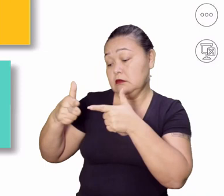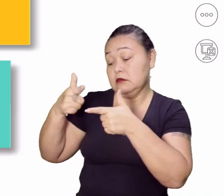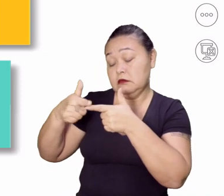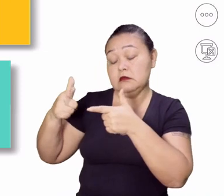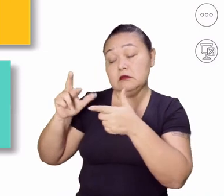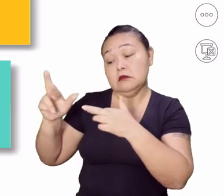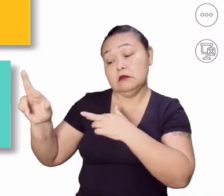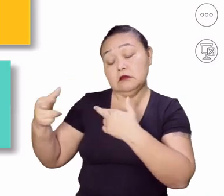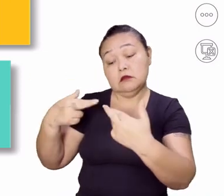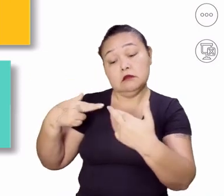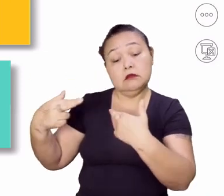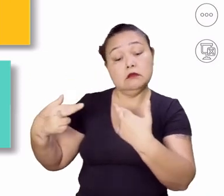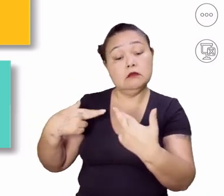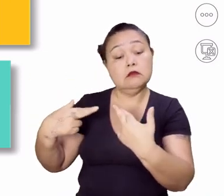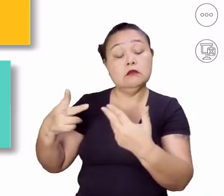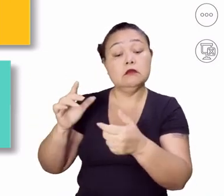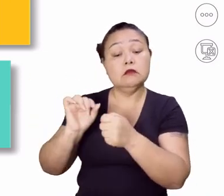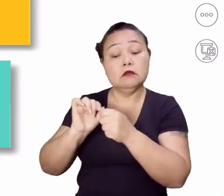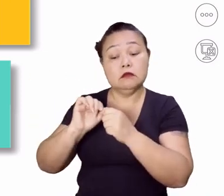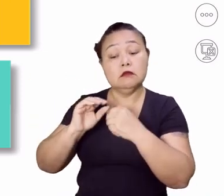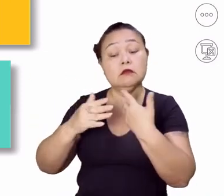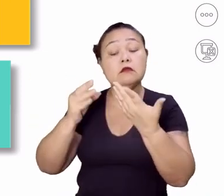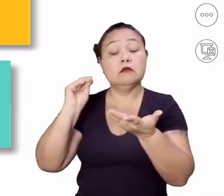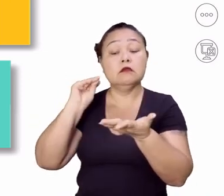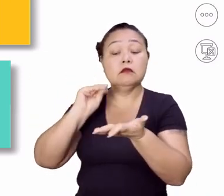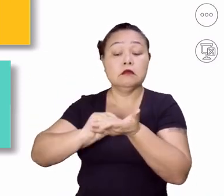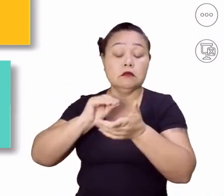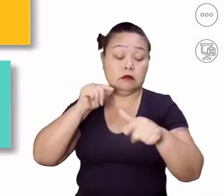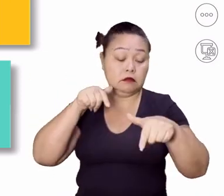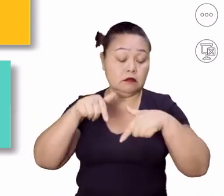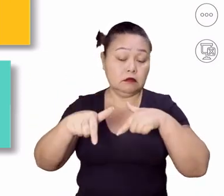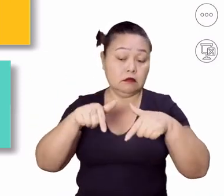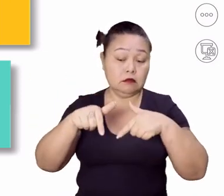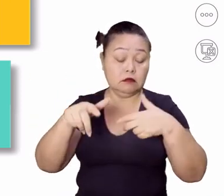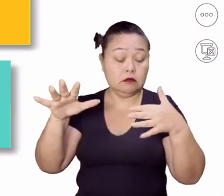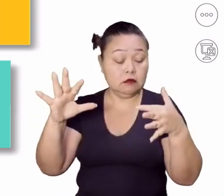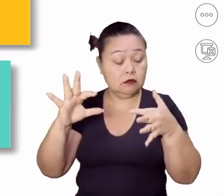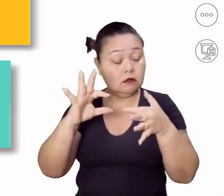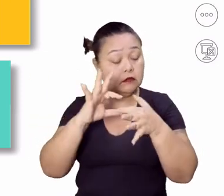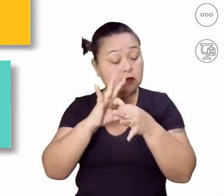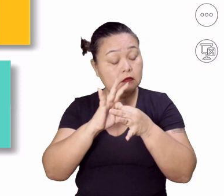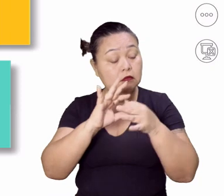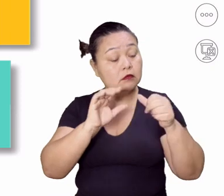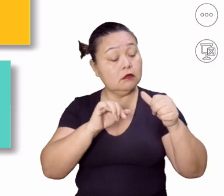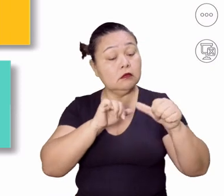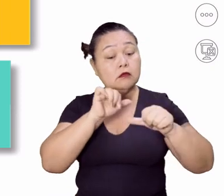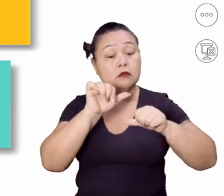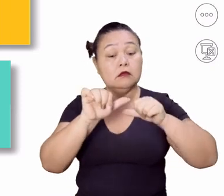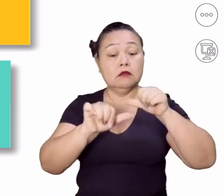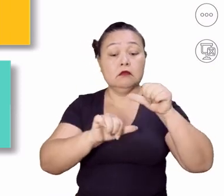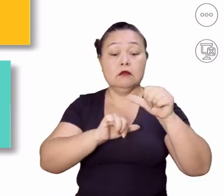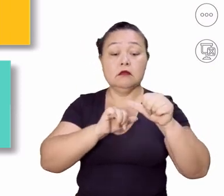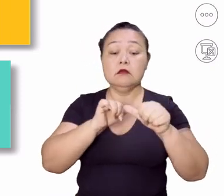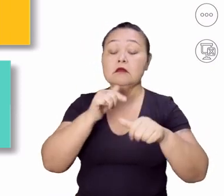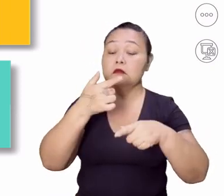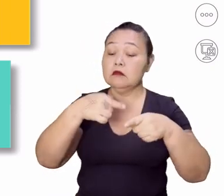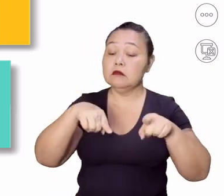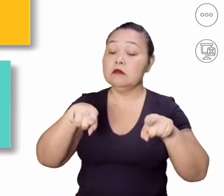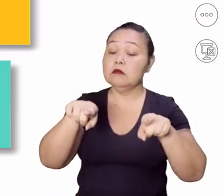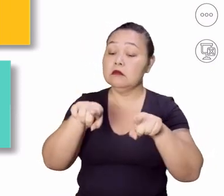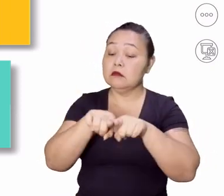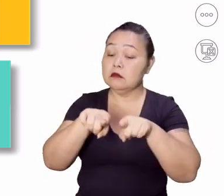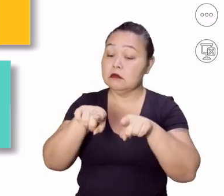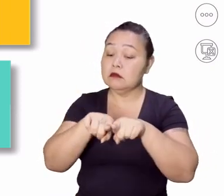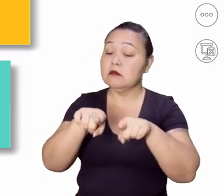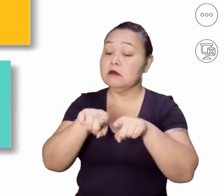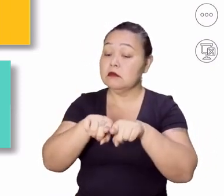relacionados ao desemprego, né? As mudanças no mundo do trabalho que acabam levando